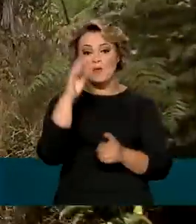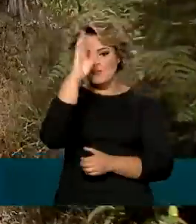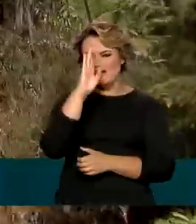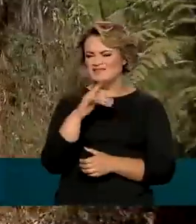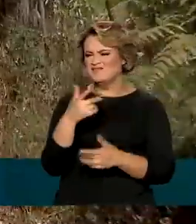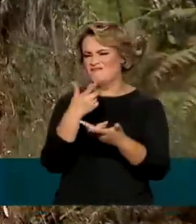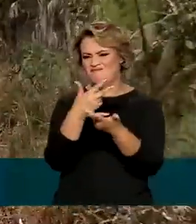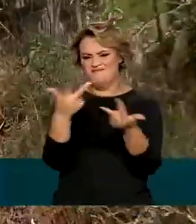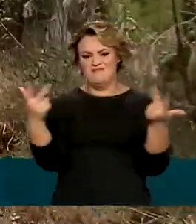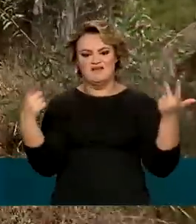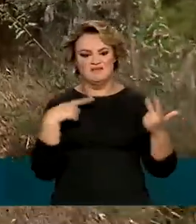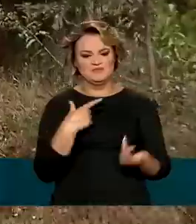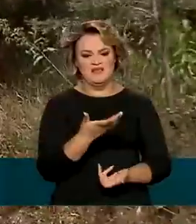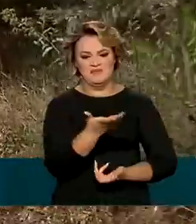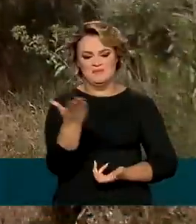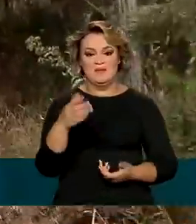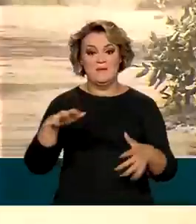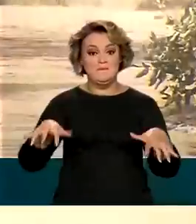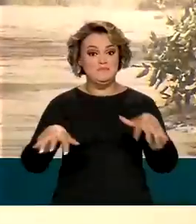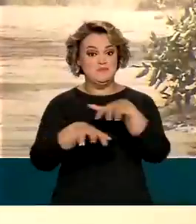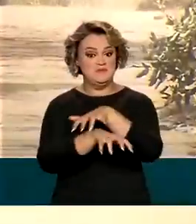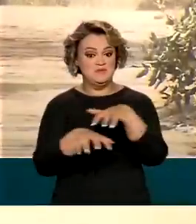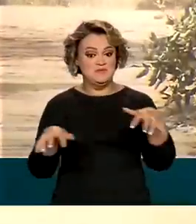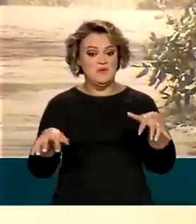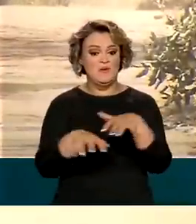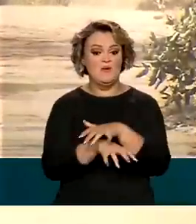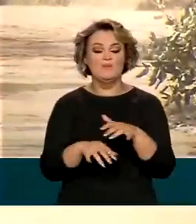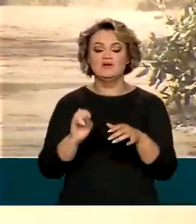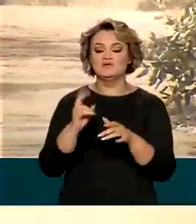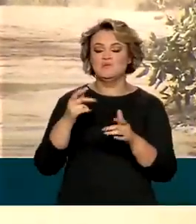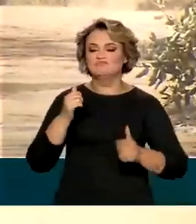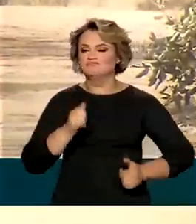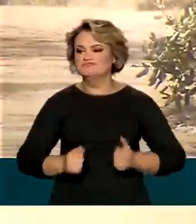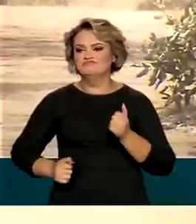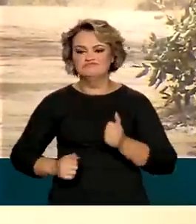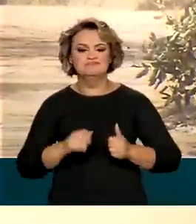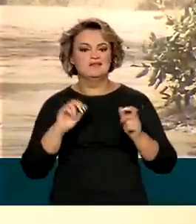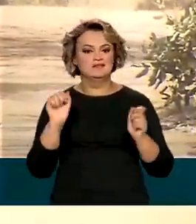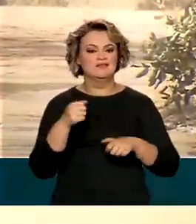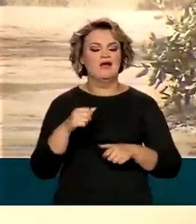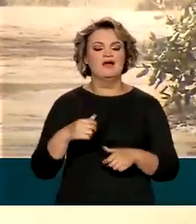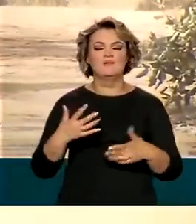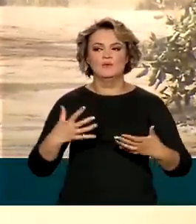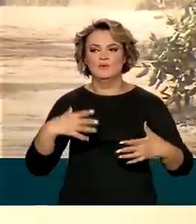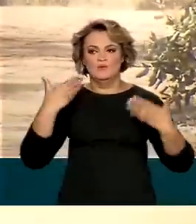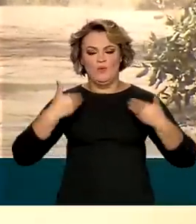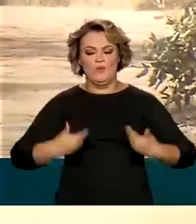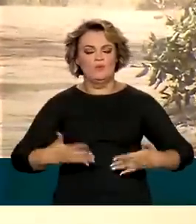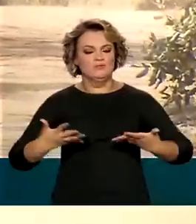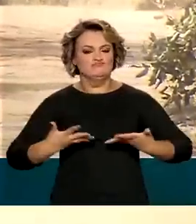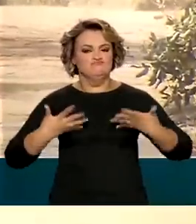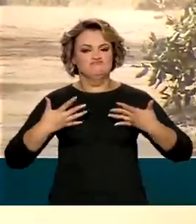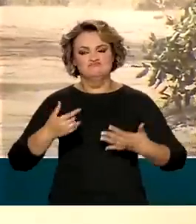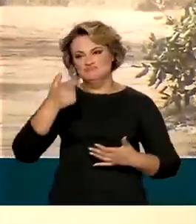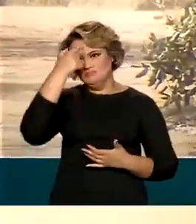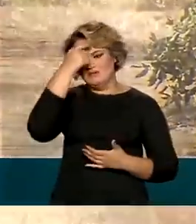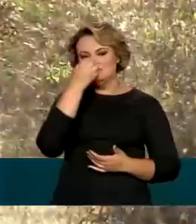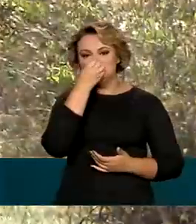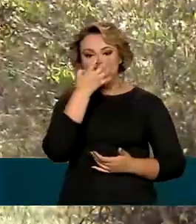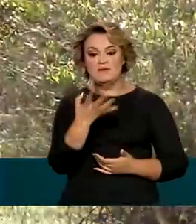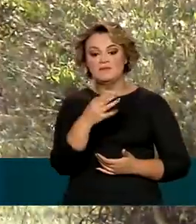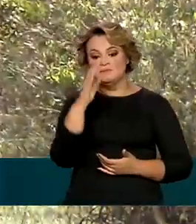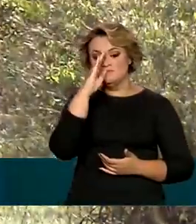cercado e recheado de biomas, refúgios naturais que fortalecem o corpo e mente, principalmente